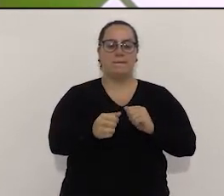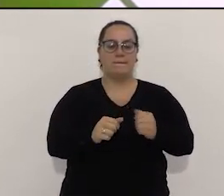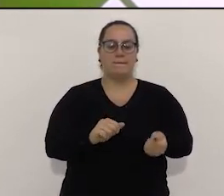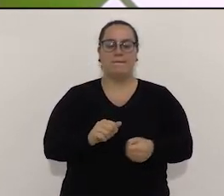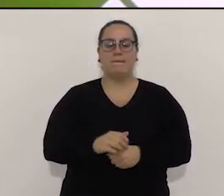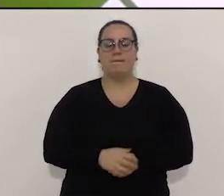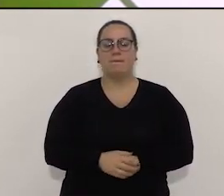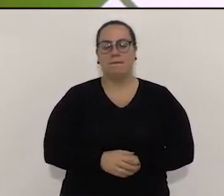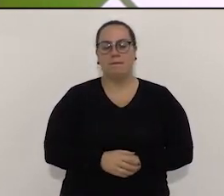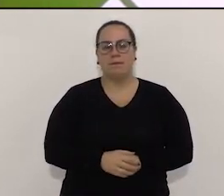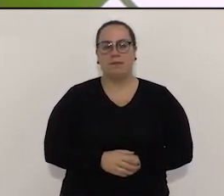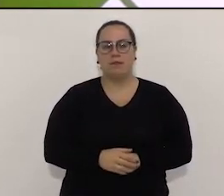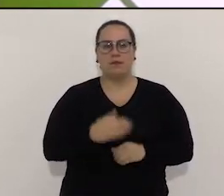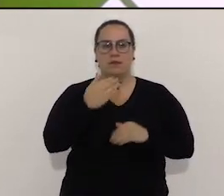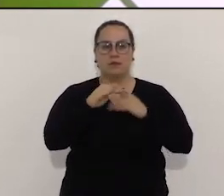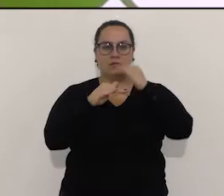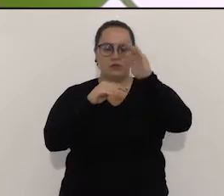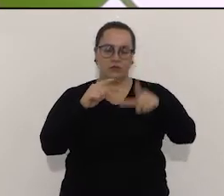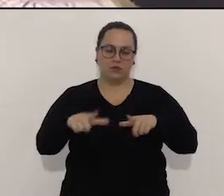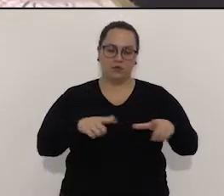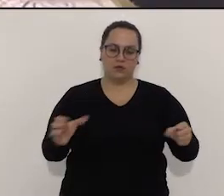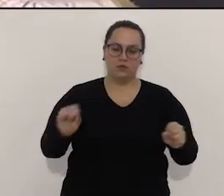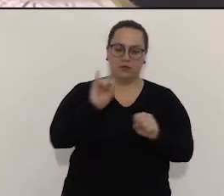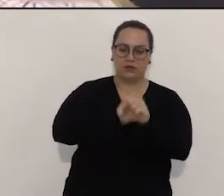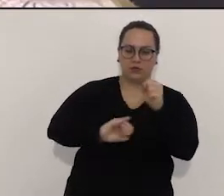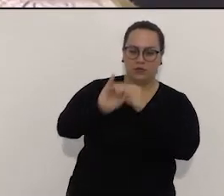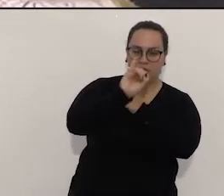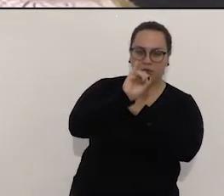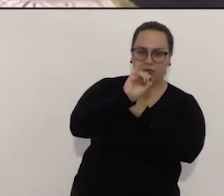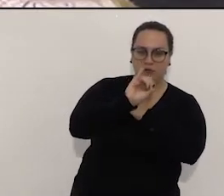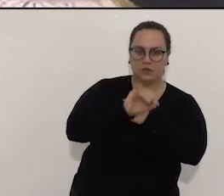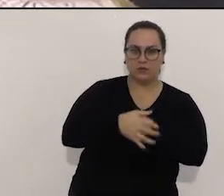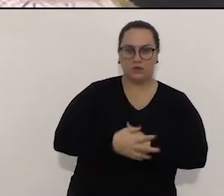abastecimento está nessa estratégia de desenvolvimento, trabalho e inclusão.